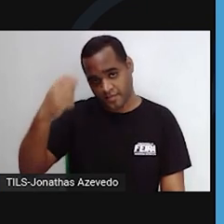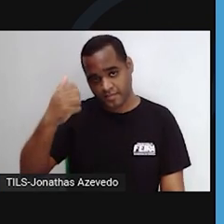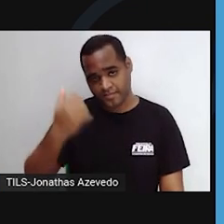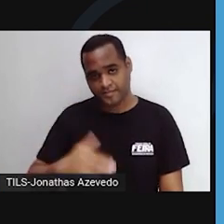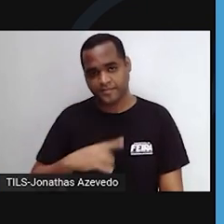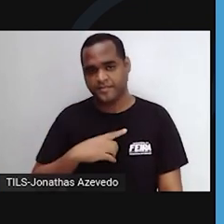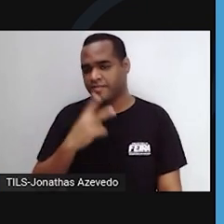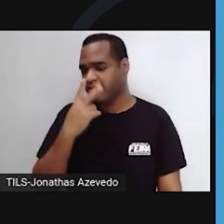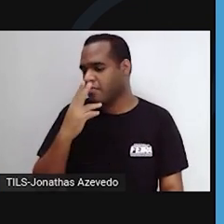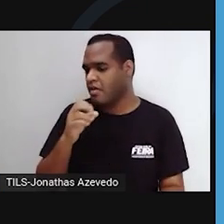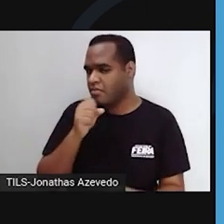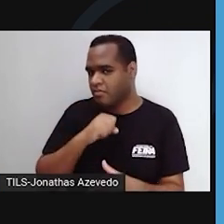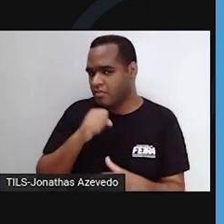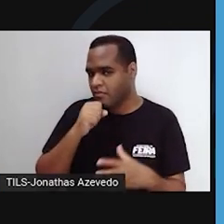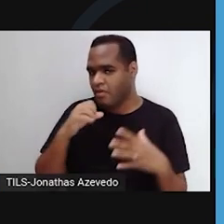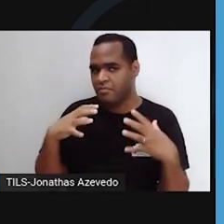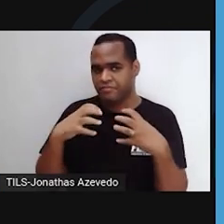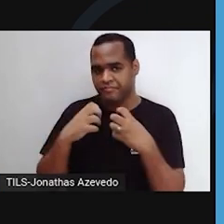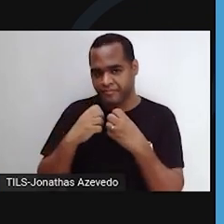estão envelhecidas.